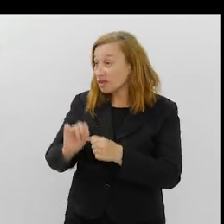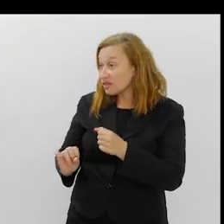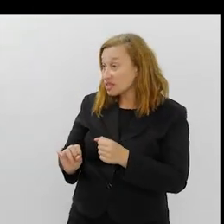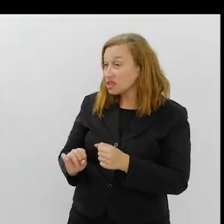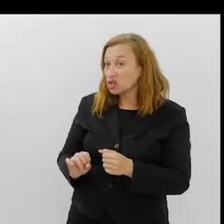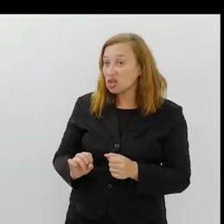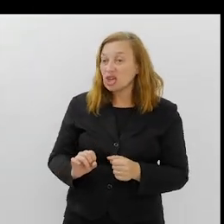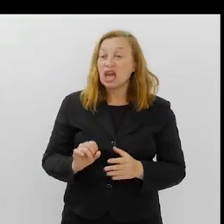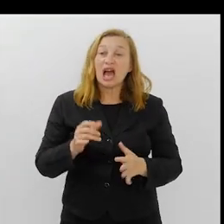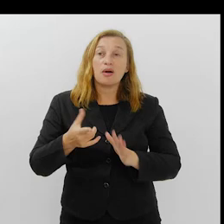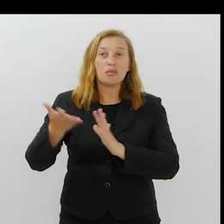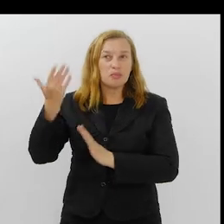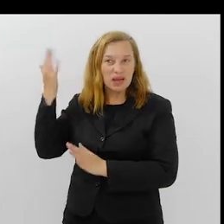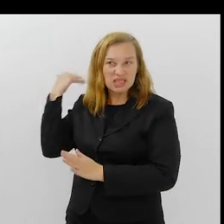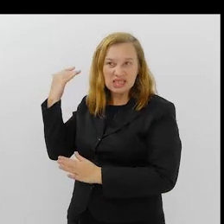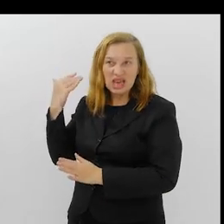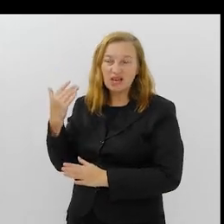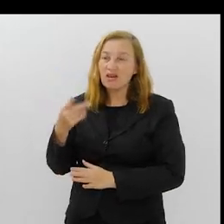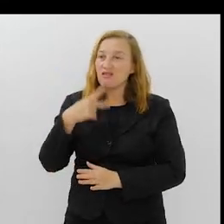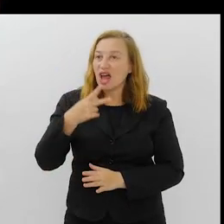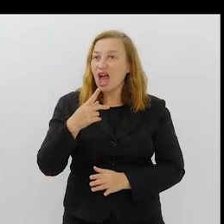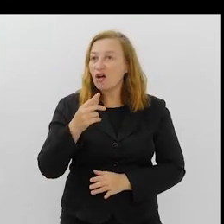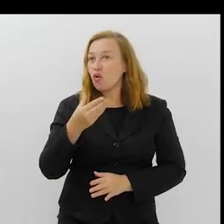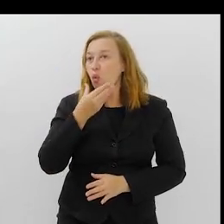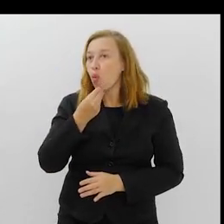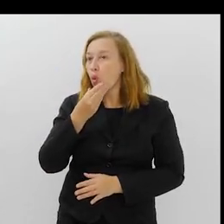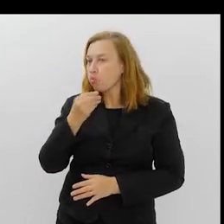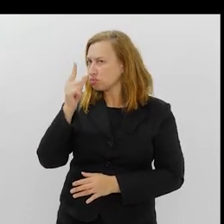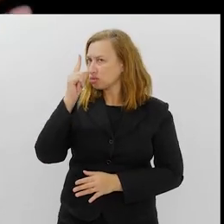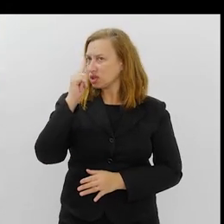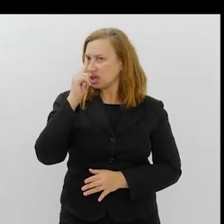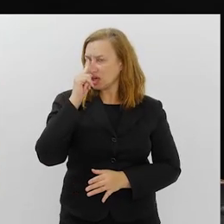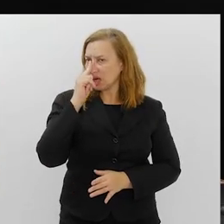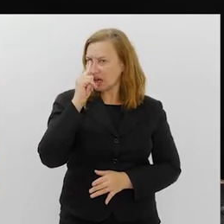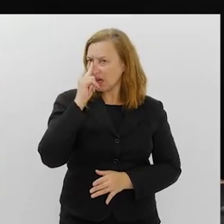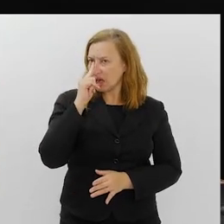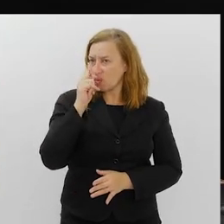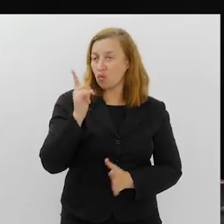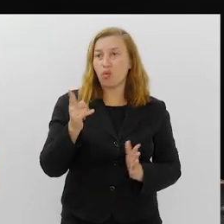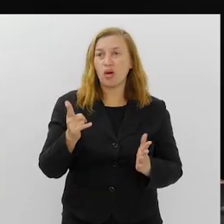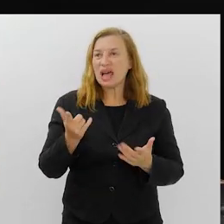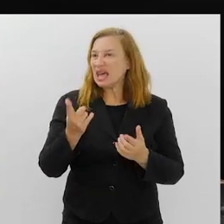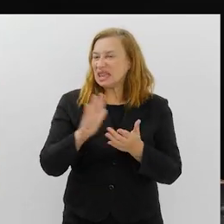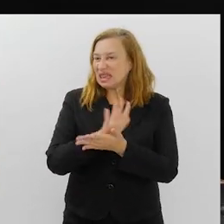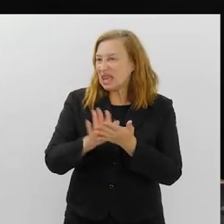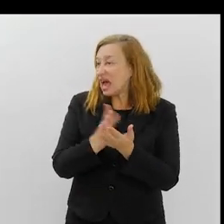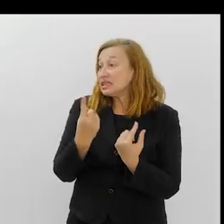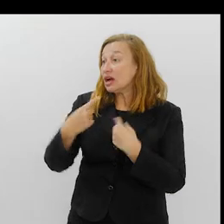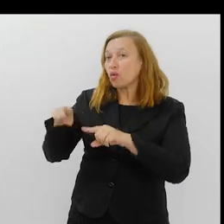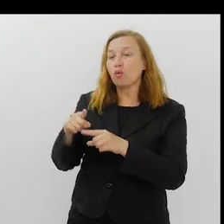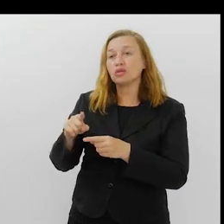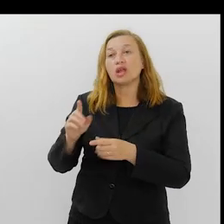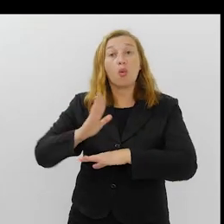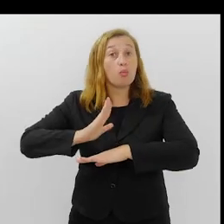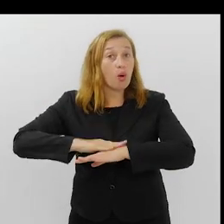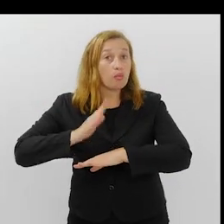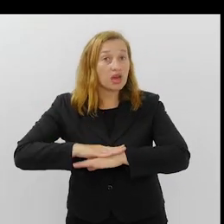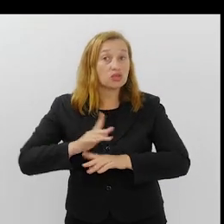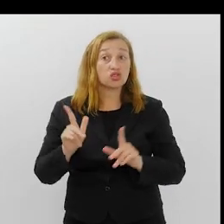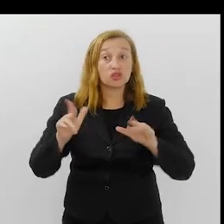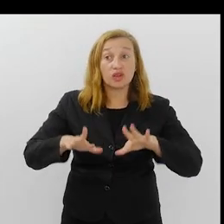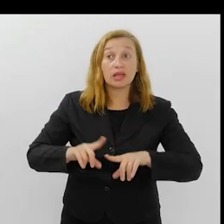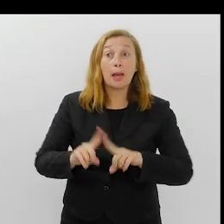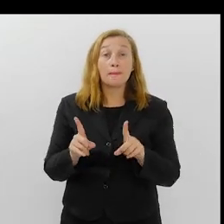Não vou fazer... Antigamente, você fazia assim, um grego. Aí, você era um grego genérico. Nada contra. Acho que isso é um momento diferente.